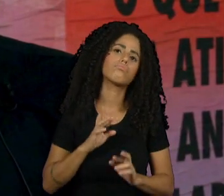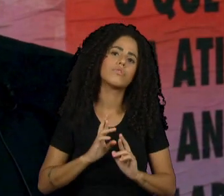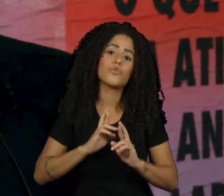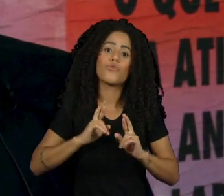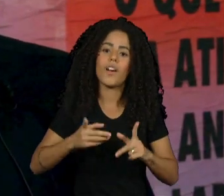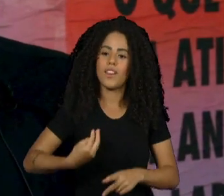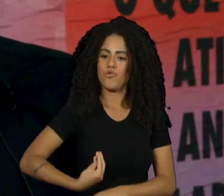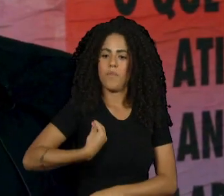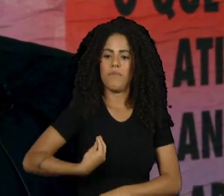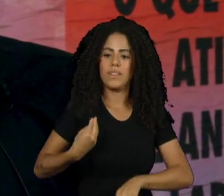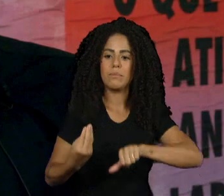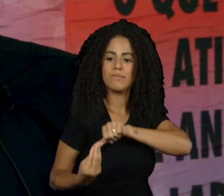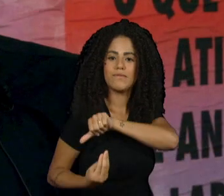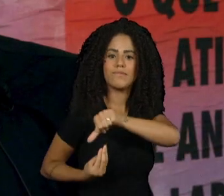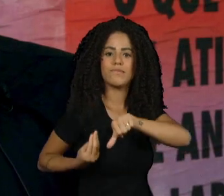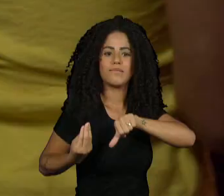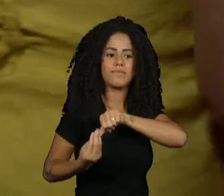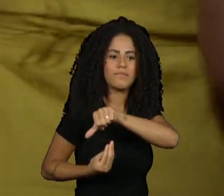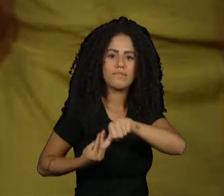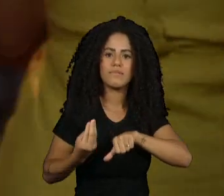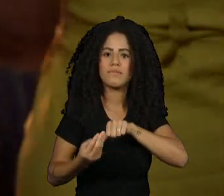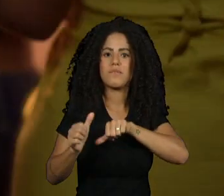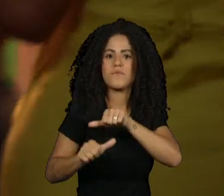vida em que eu consigo me controlar.